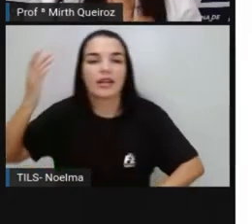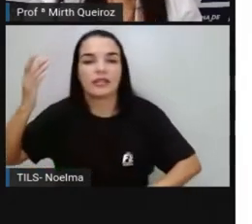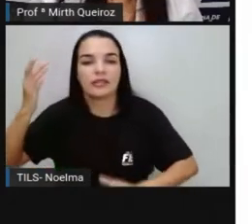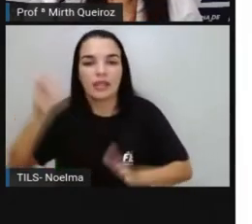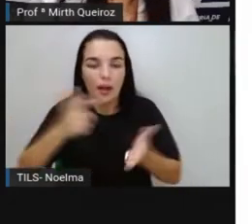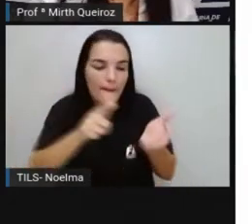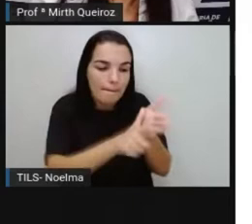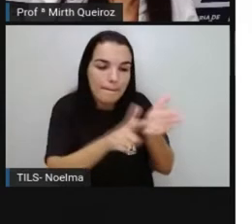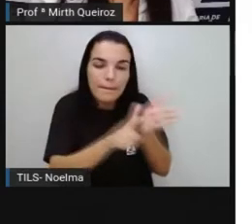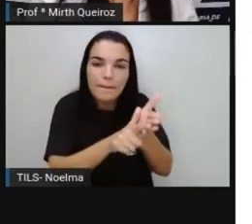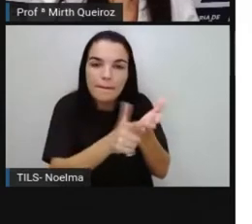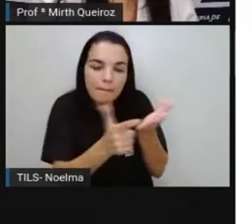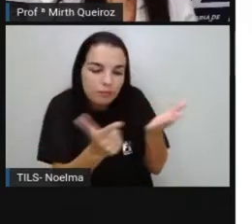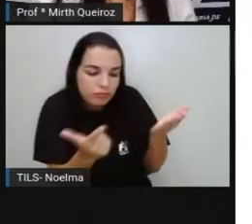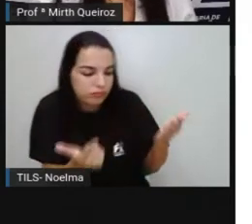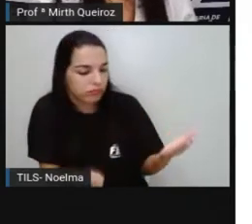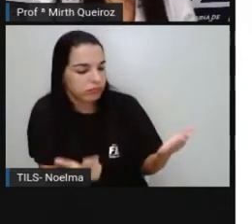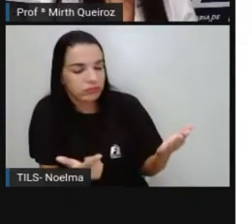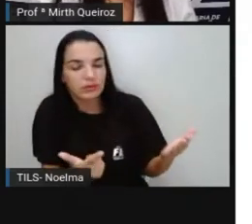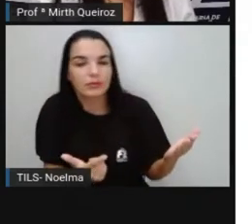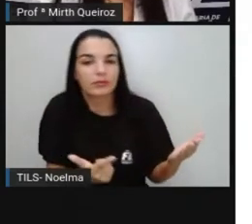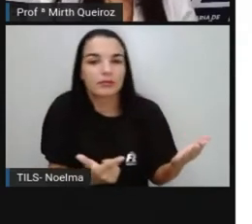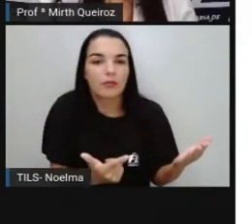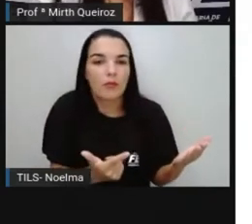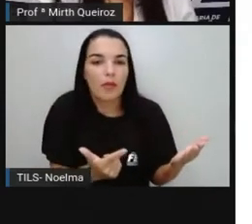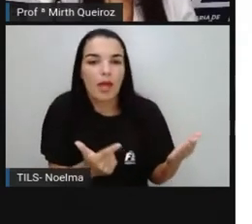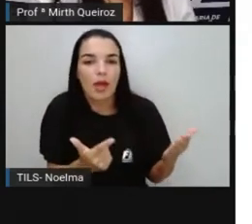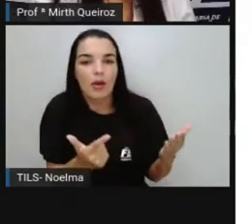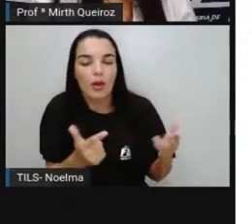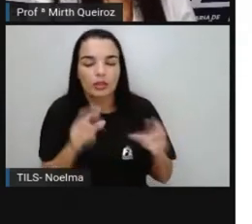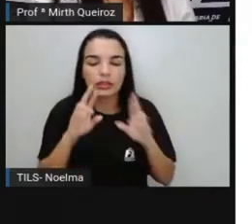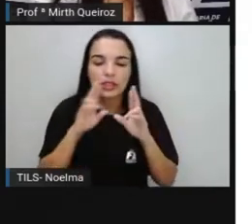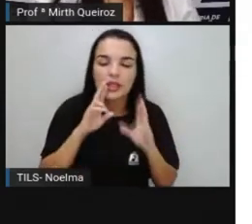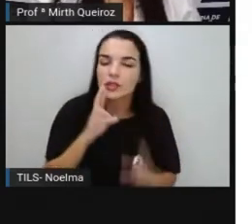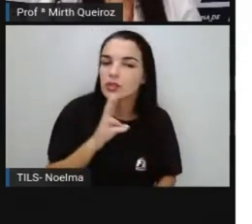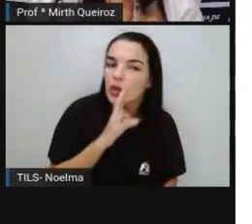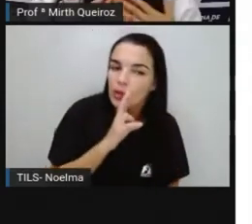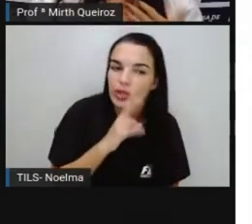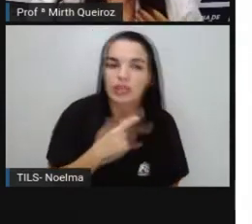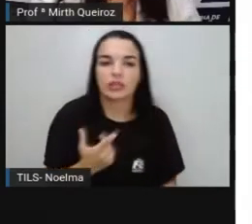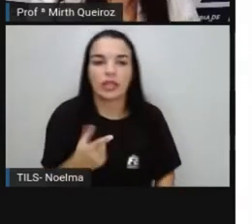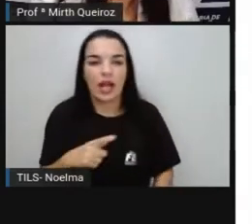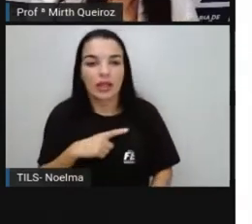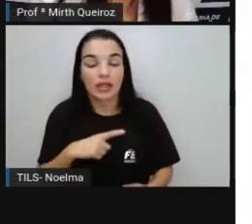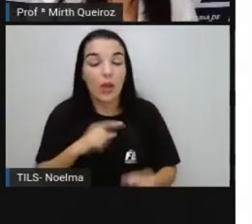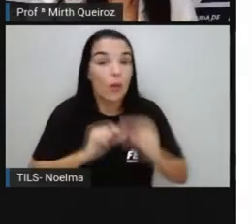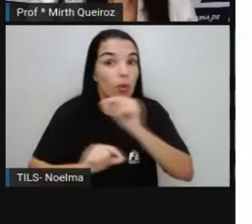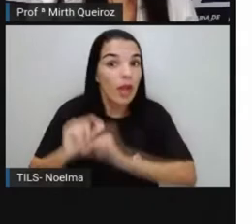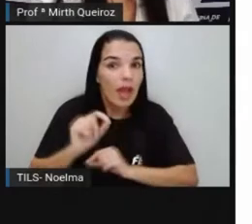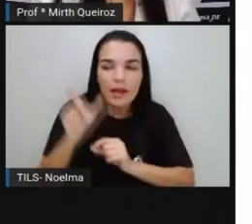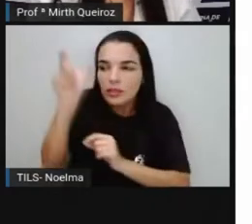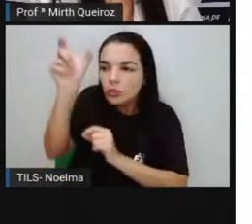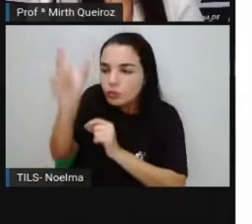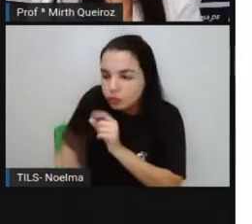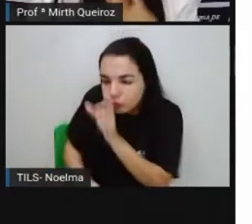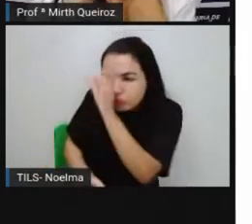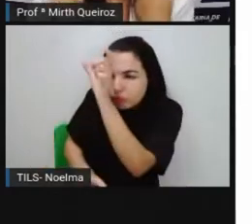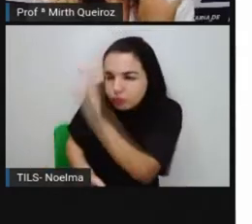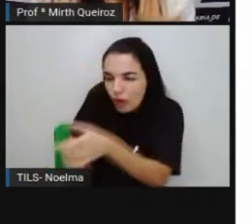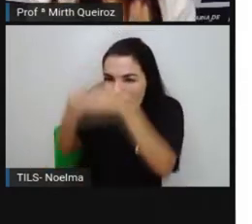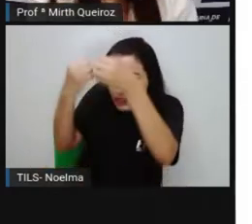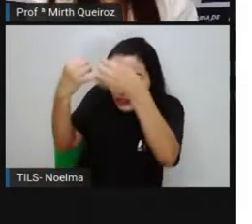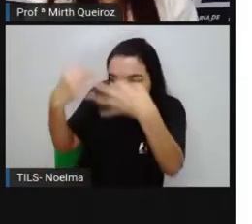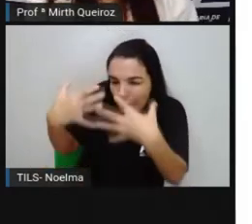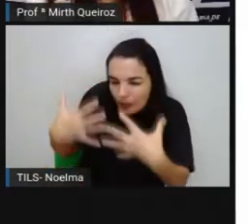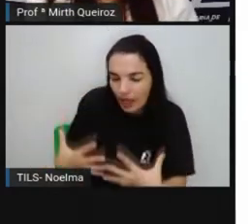restaurantes, classificados, entre outros. Note que esse tipo de texto, ele vai descrever um local, ou ele vai